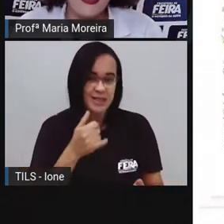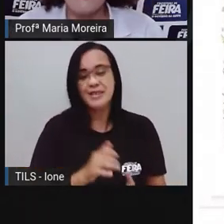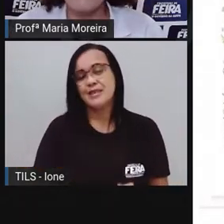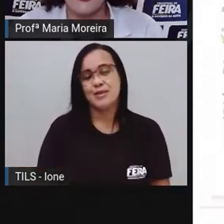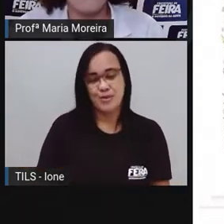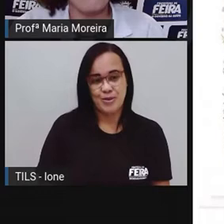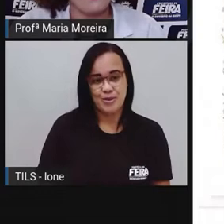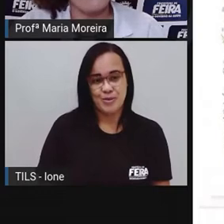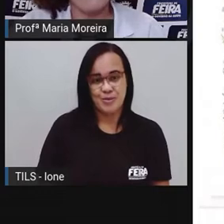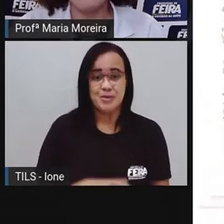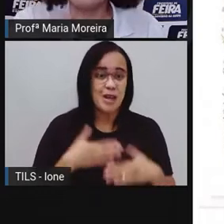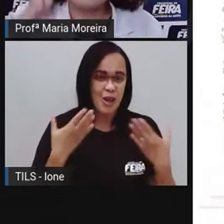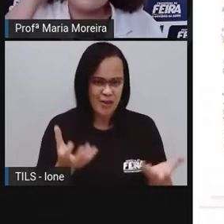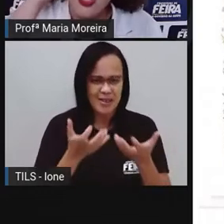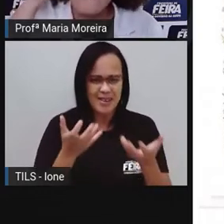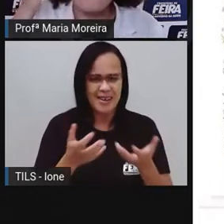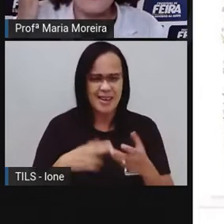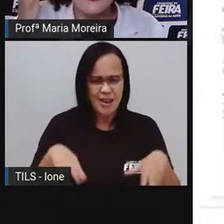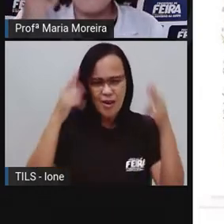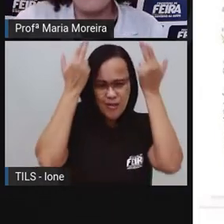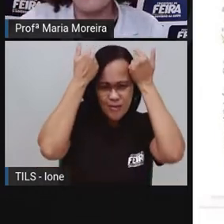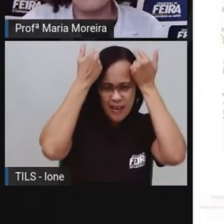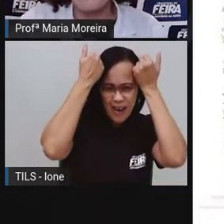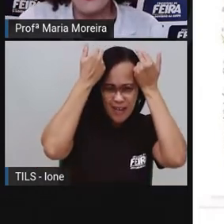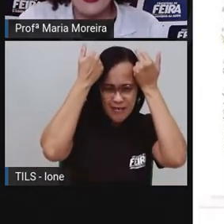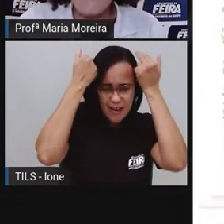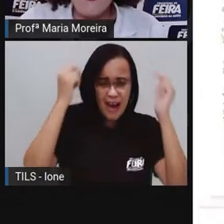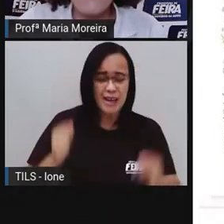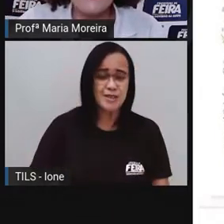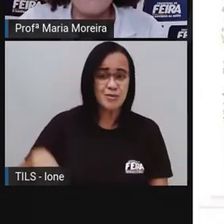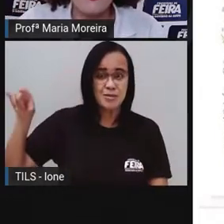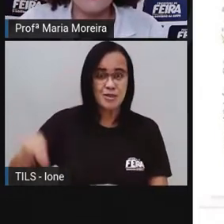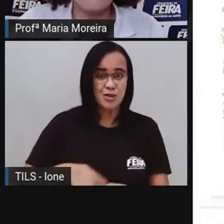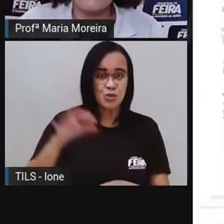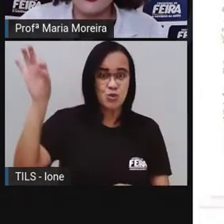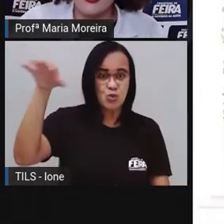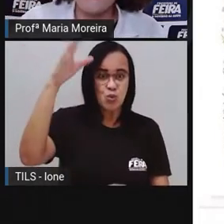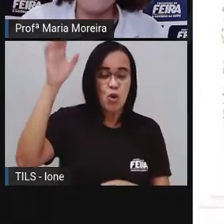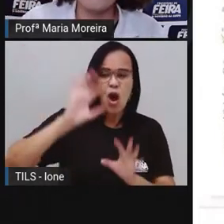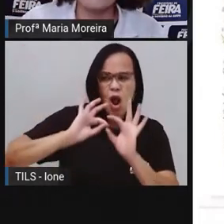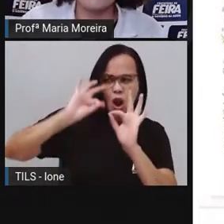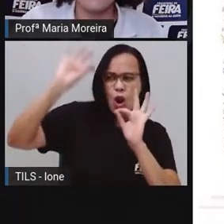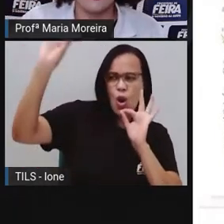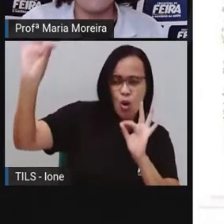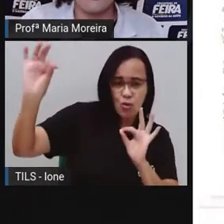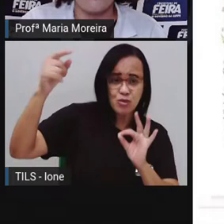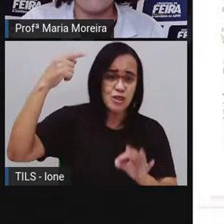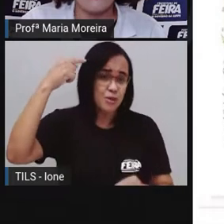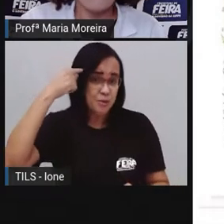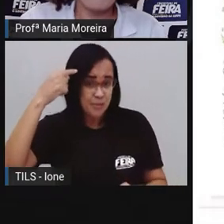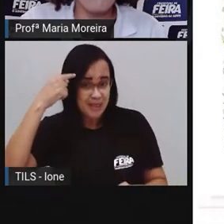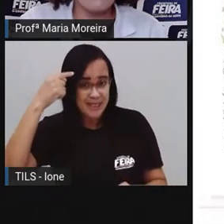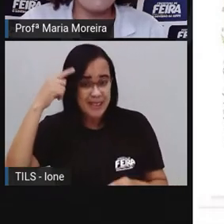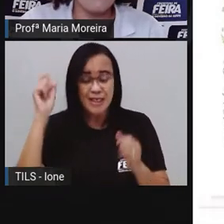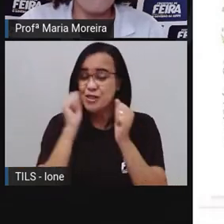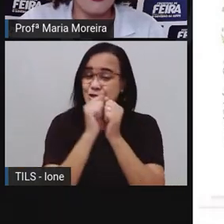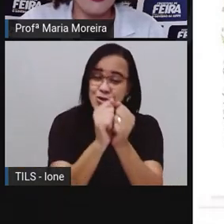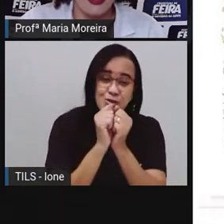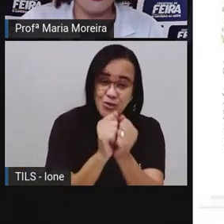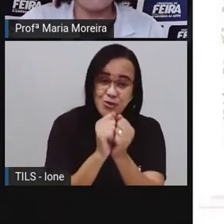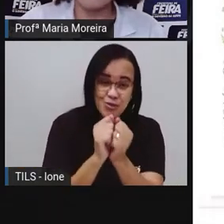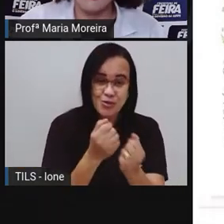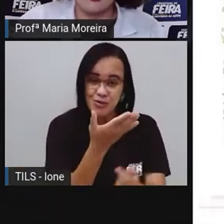para dar um galopinho, onde está o meu pensamento? E meu pensamento está aí com você, caixinhos. Feliz